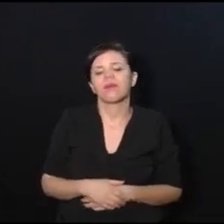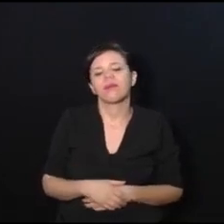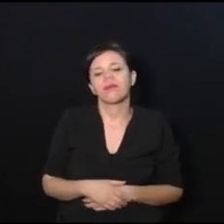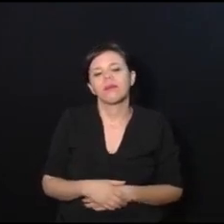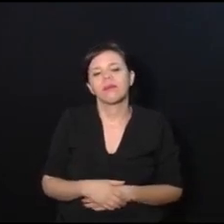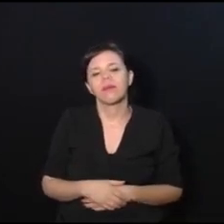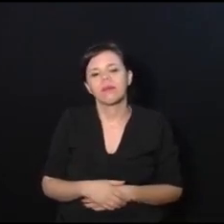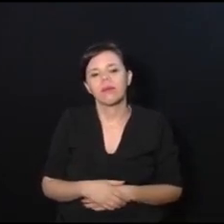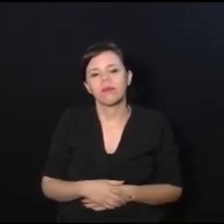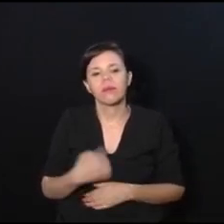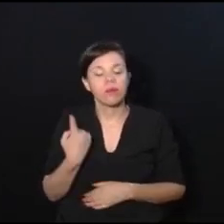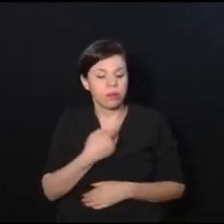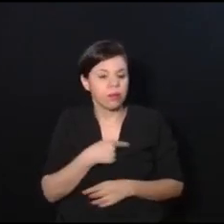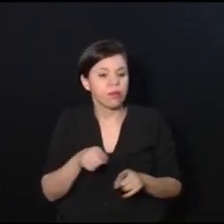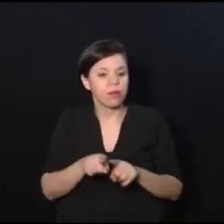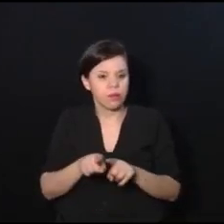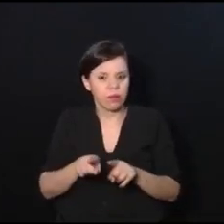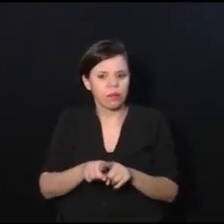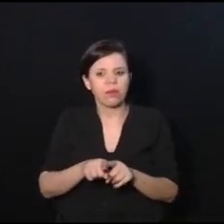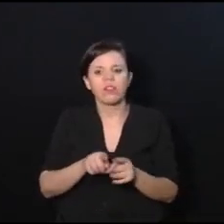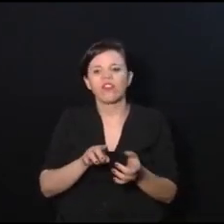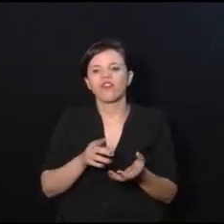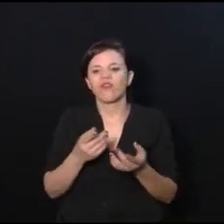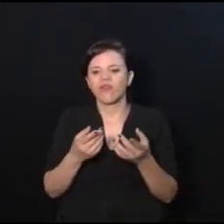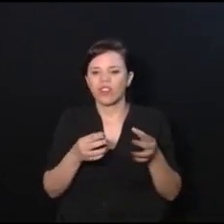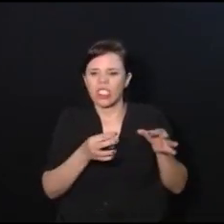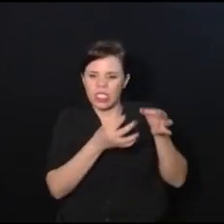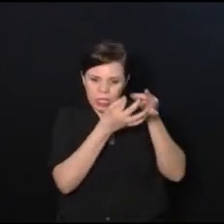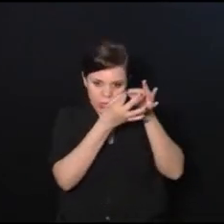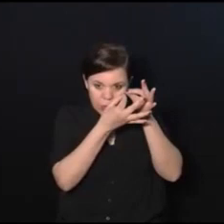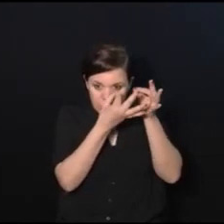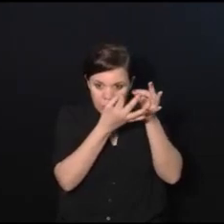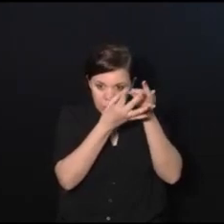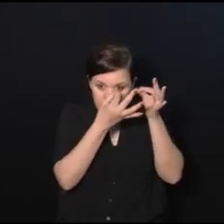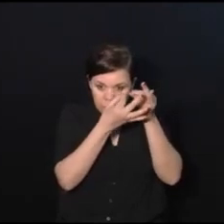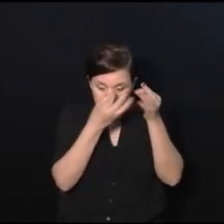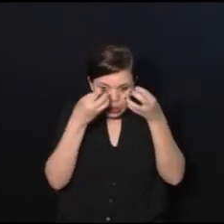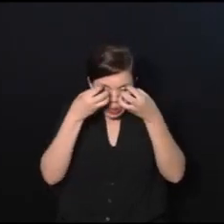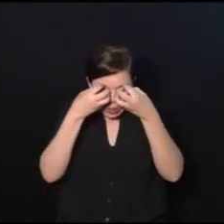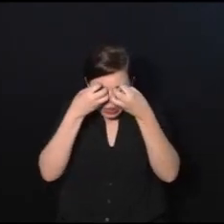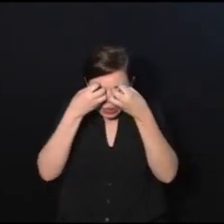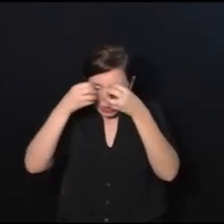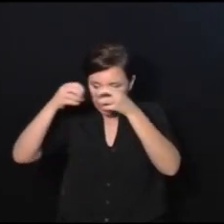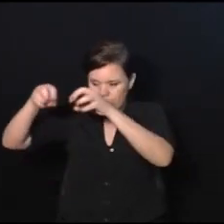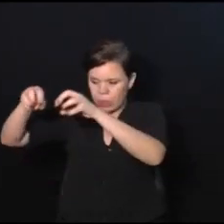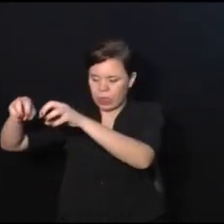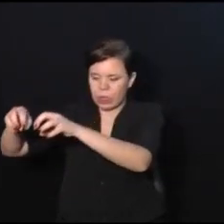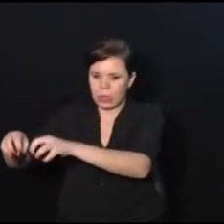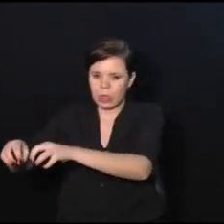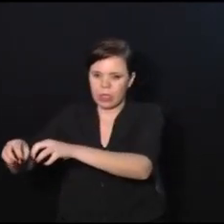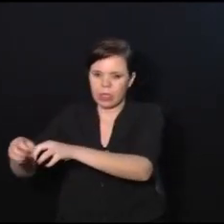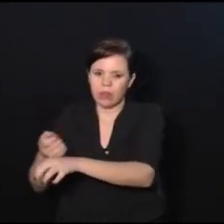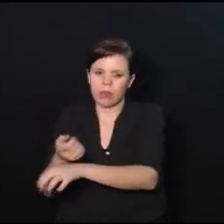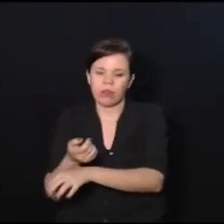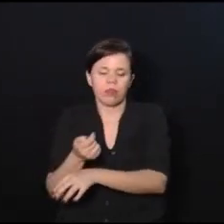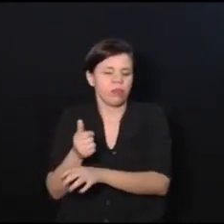E a gente, então, teve que tirar, porque aquele olho dela ia estourar e ela iria ficar inevitavelmente cega.